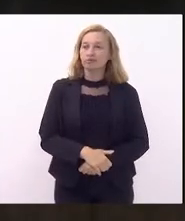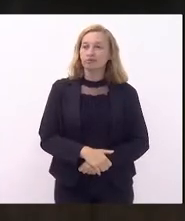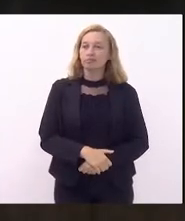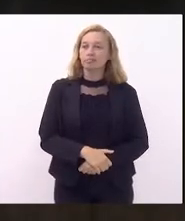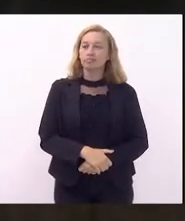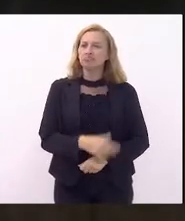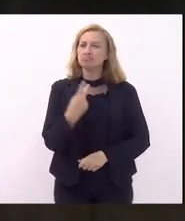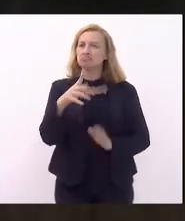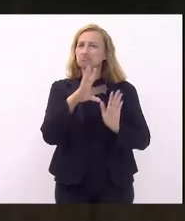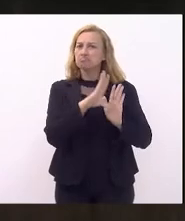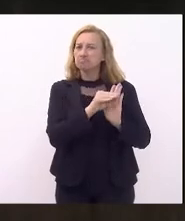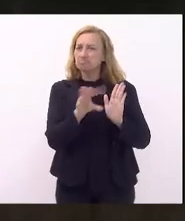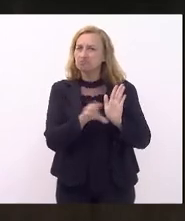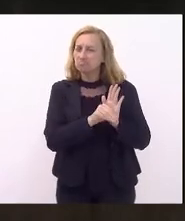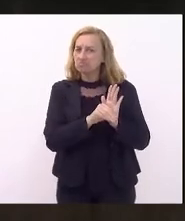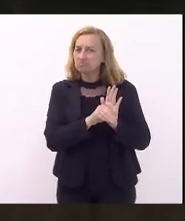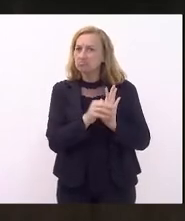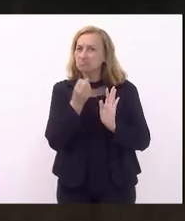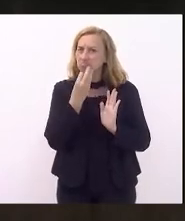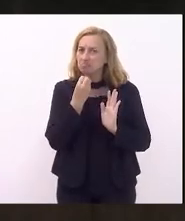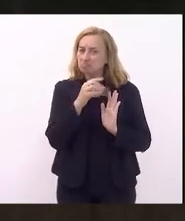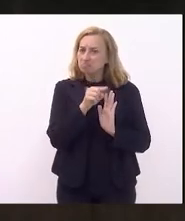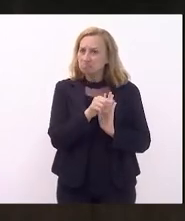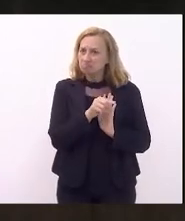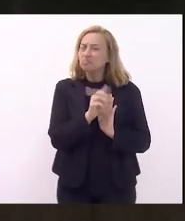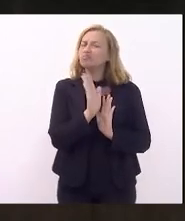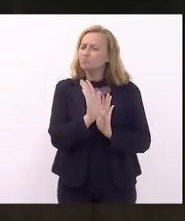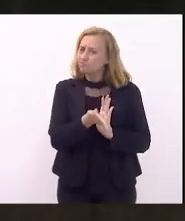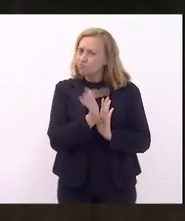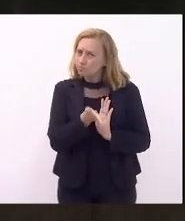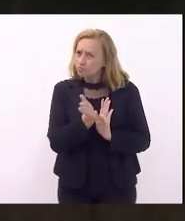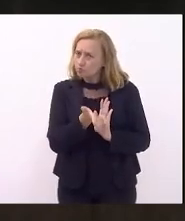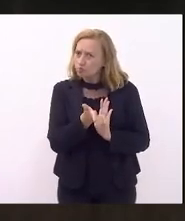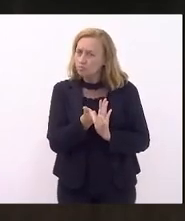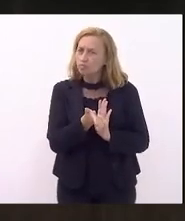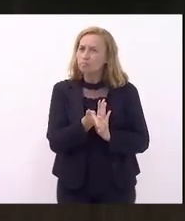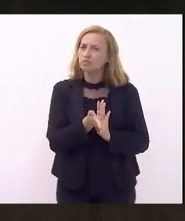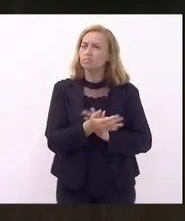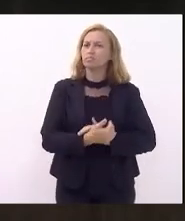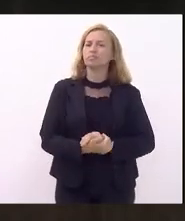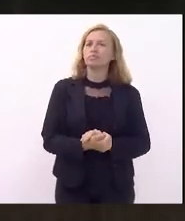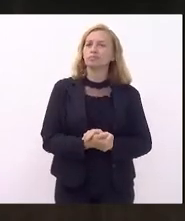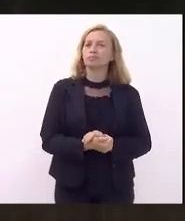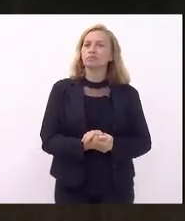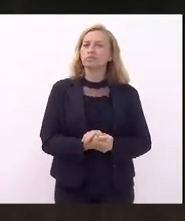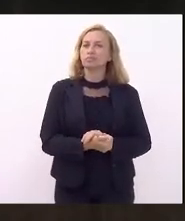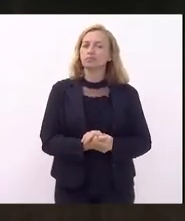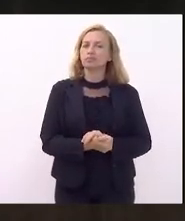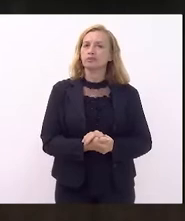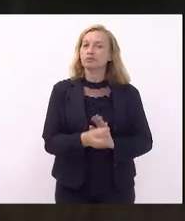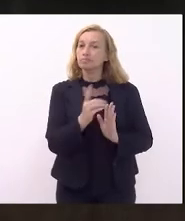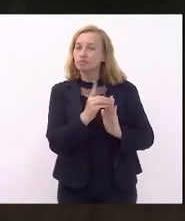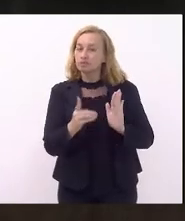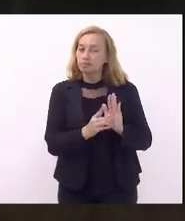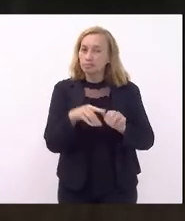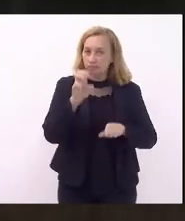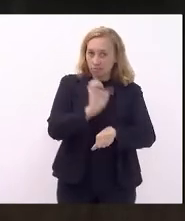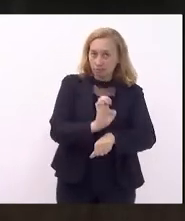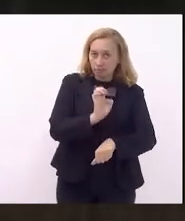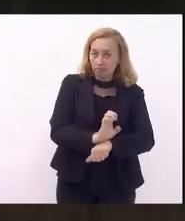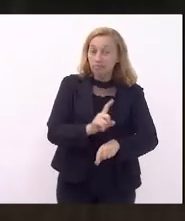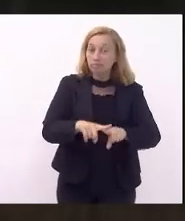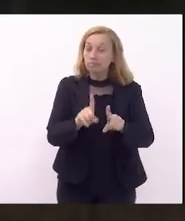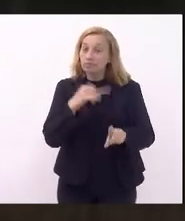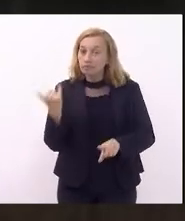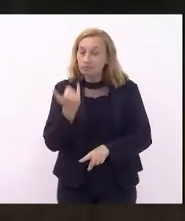seu conteúdo, em boa medida, já está disciplinado por um decreto estadual. Mas é